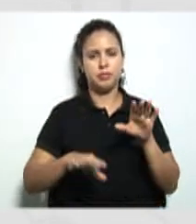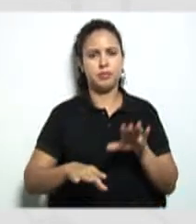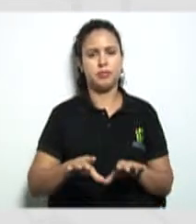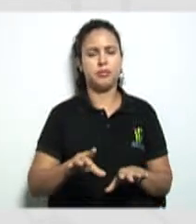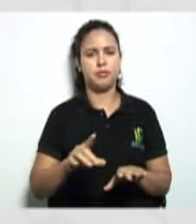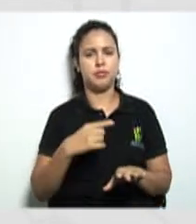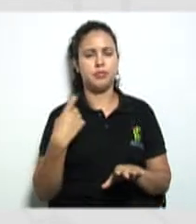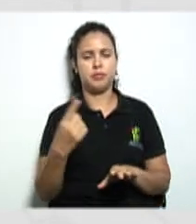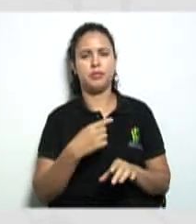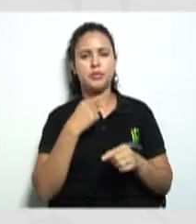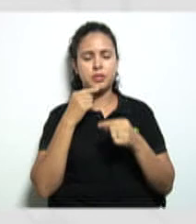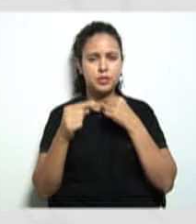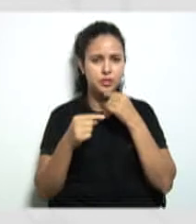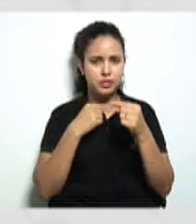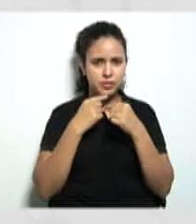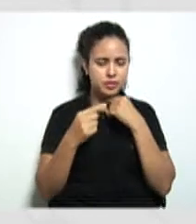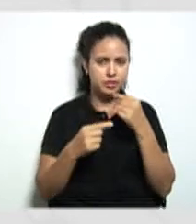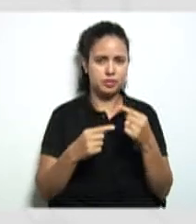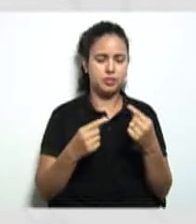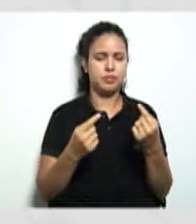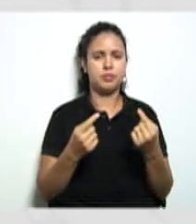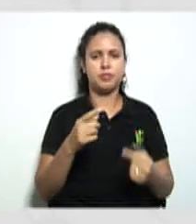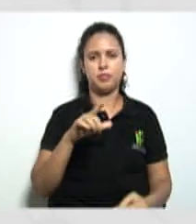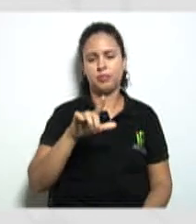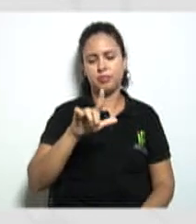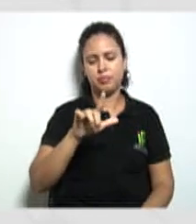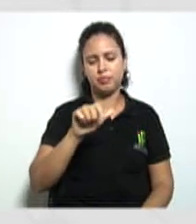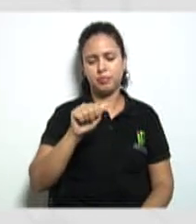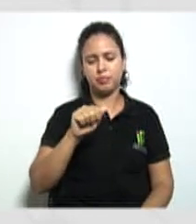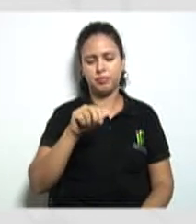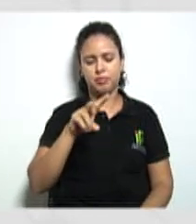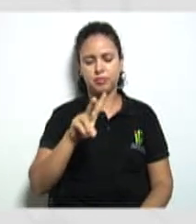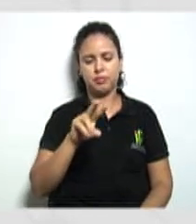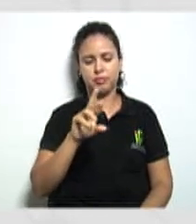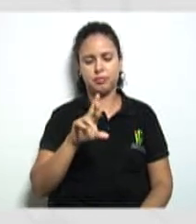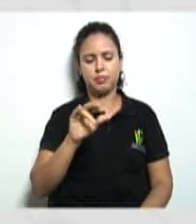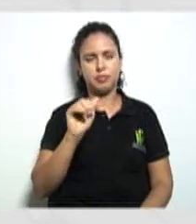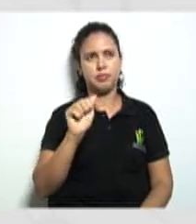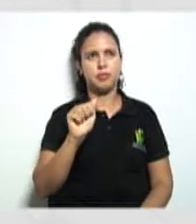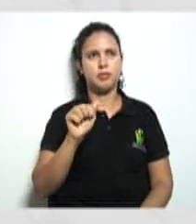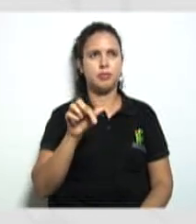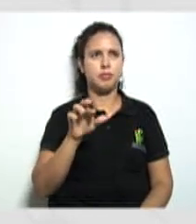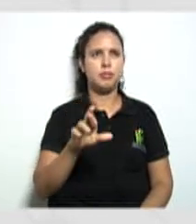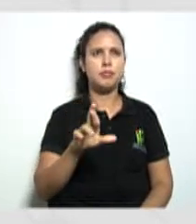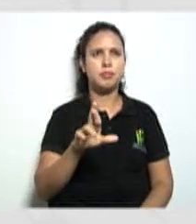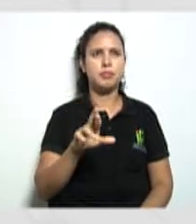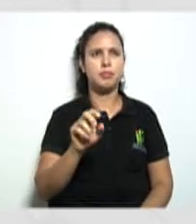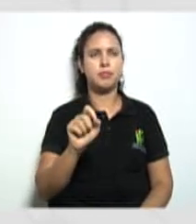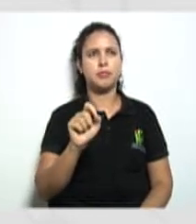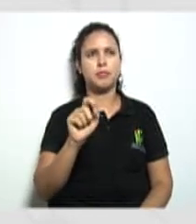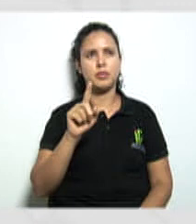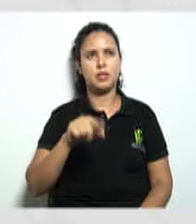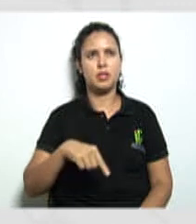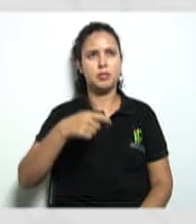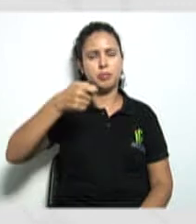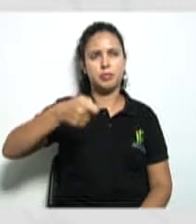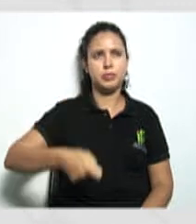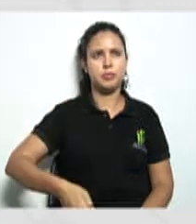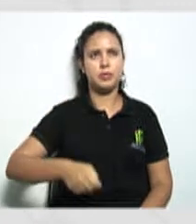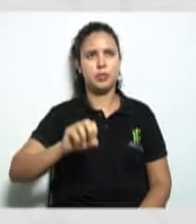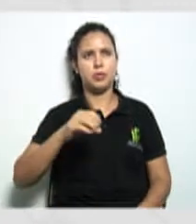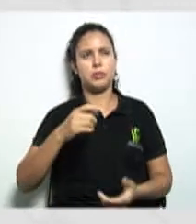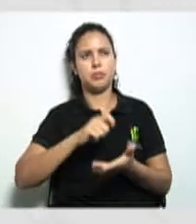criança eu ouvia muito essa palavra lavrar eu não sabia o que era então olha aqui decretar ou